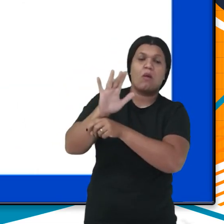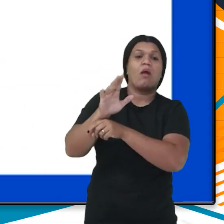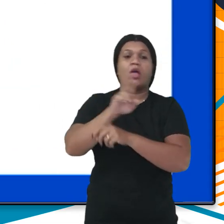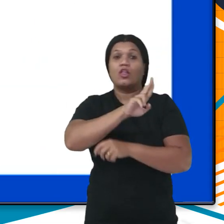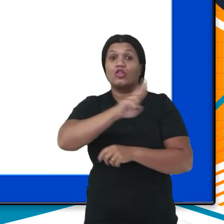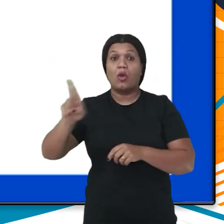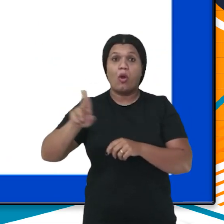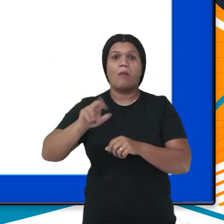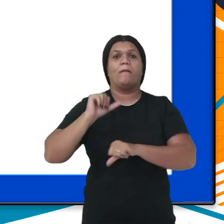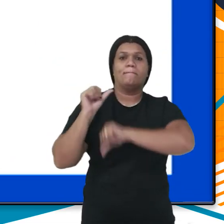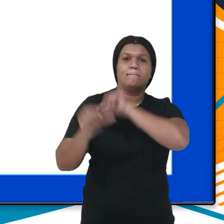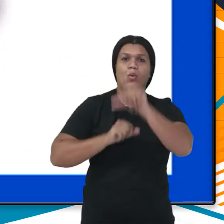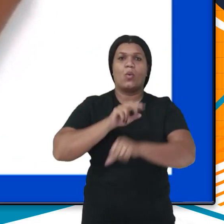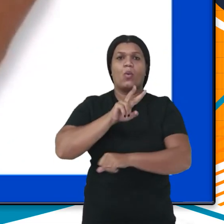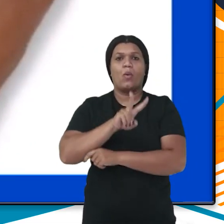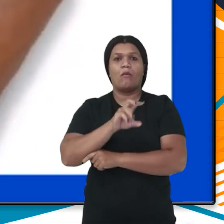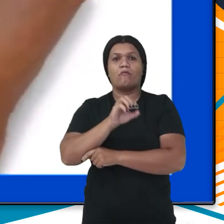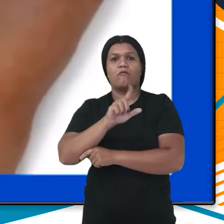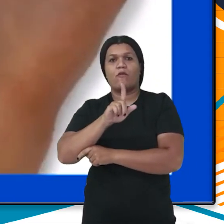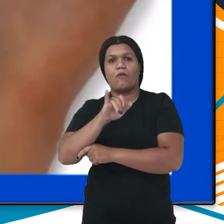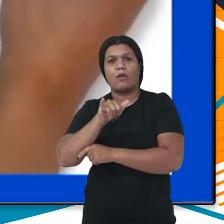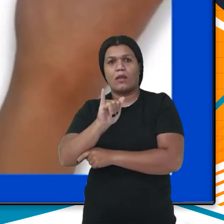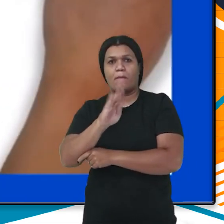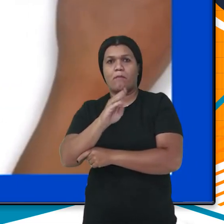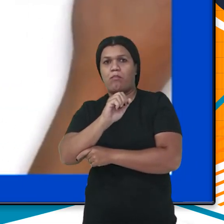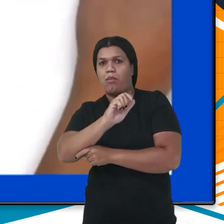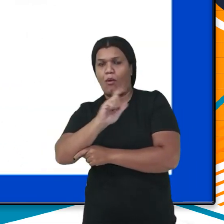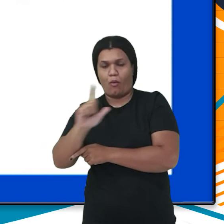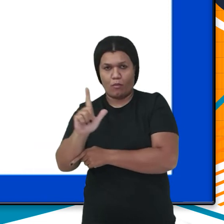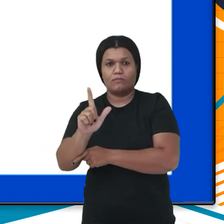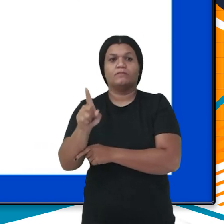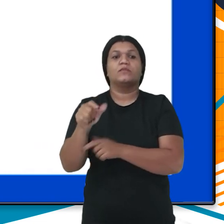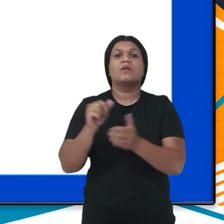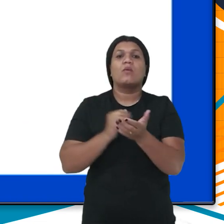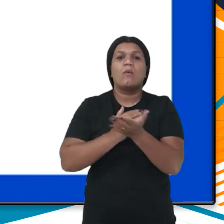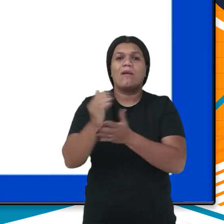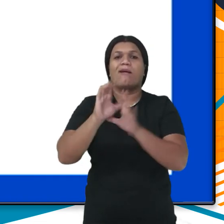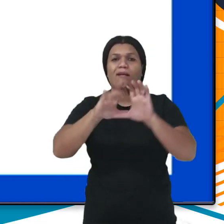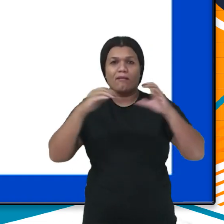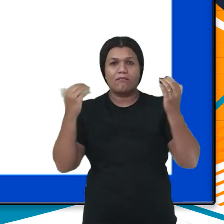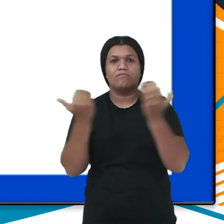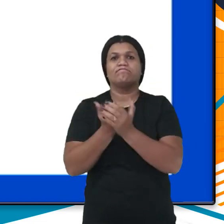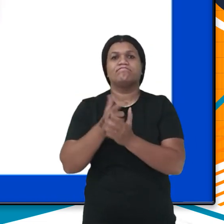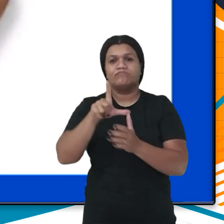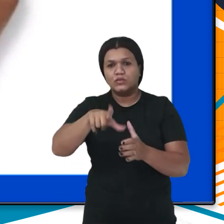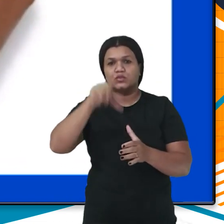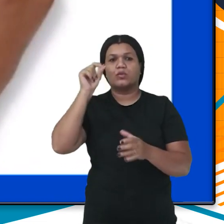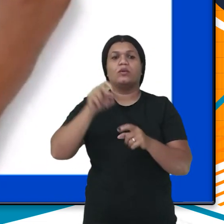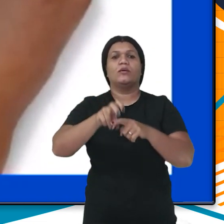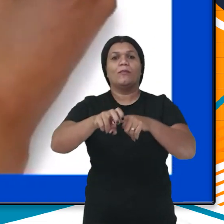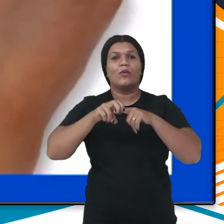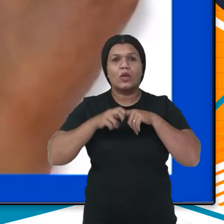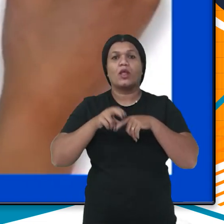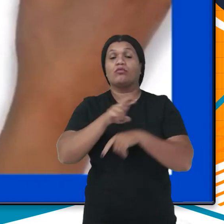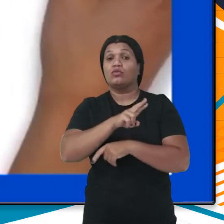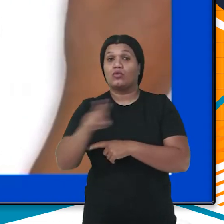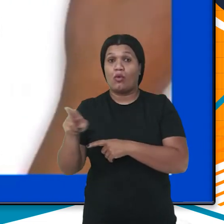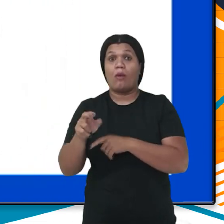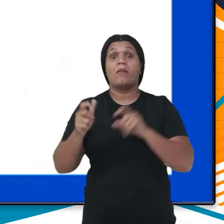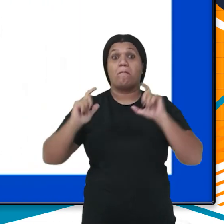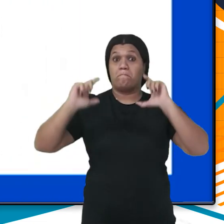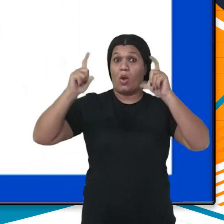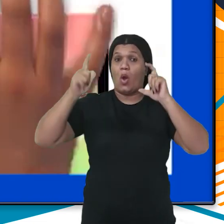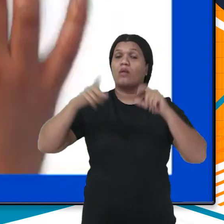vôleibol veio em uma conferência e foi sugerido, pois durante o jogo a bola permanecia em constante